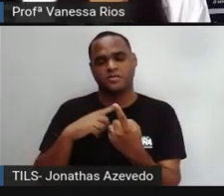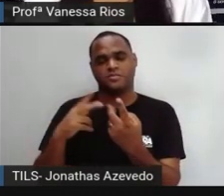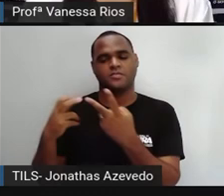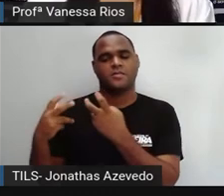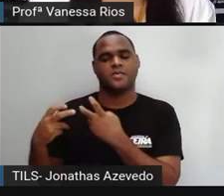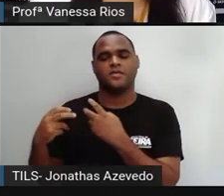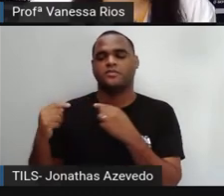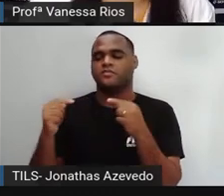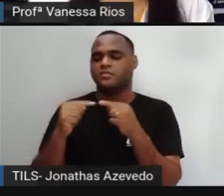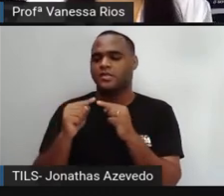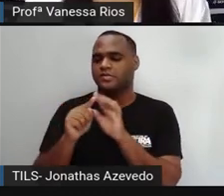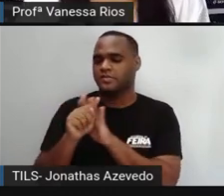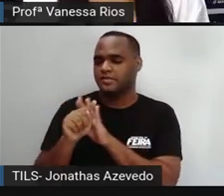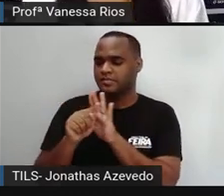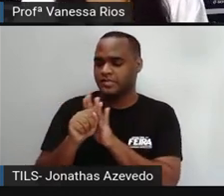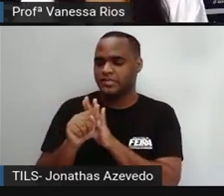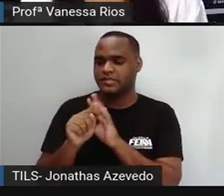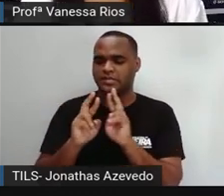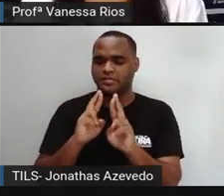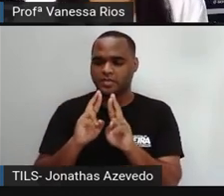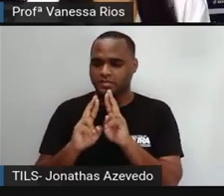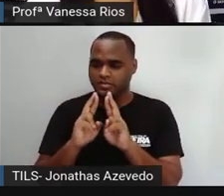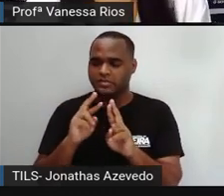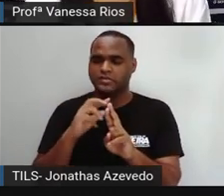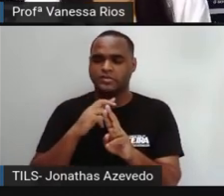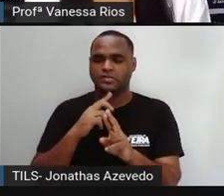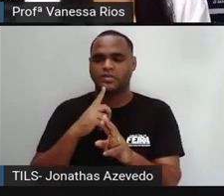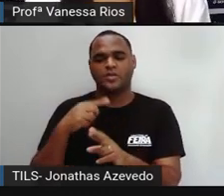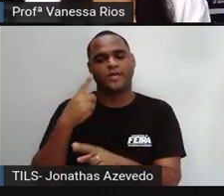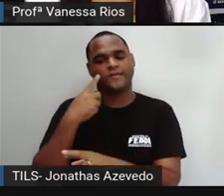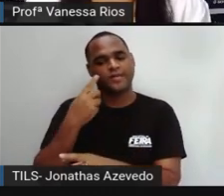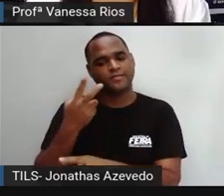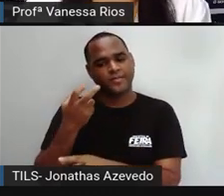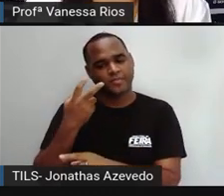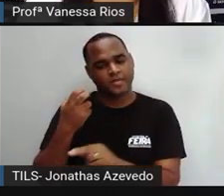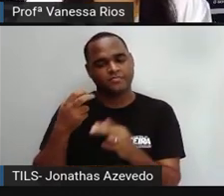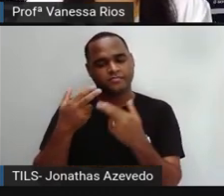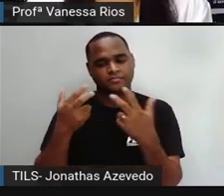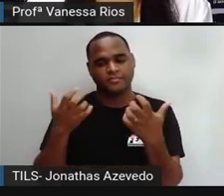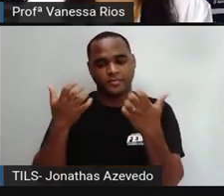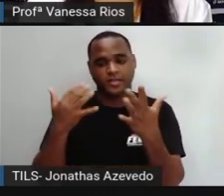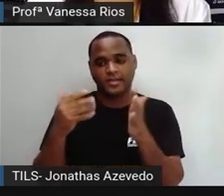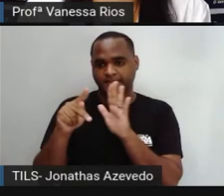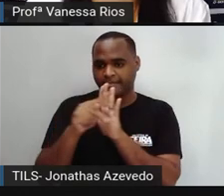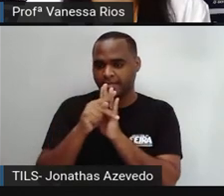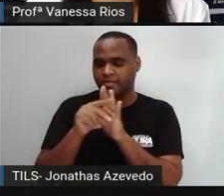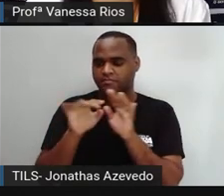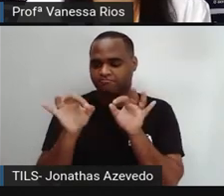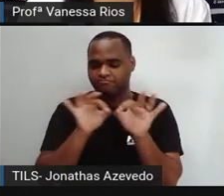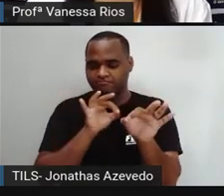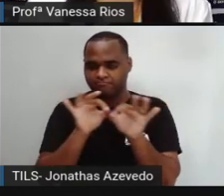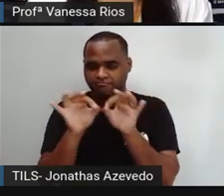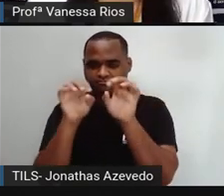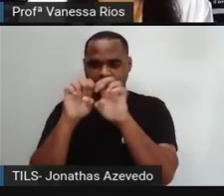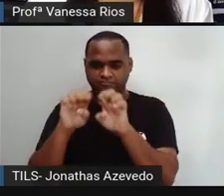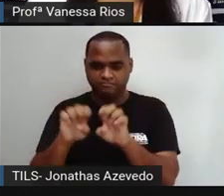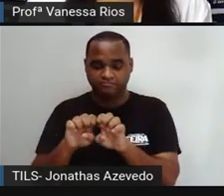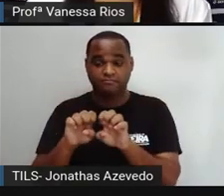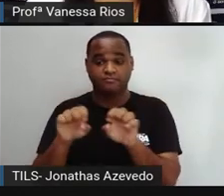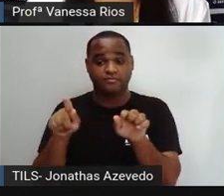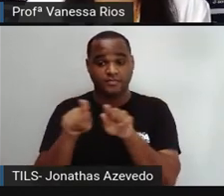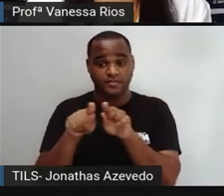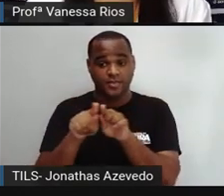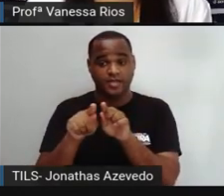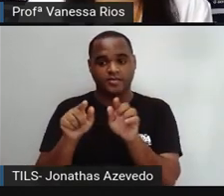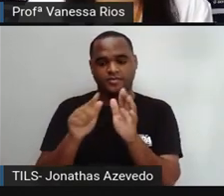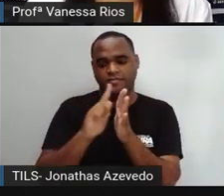por conta das perguntas e respostas. A gente já percebeu aí que fazem parte da organização estrutural desse